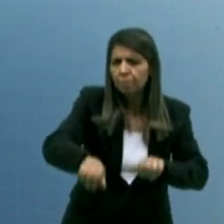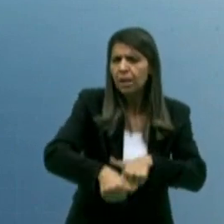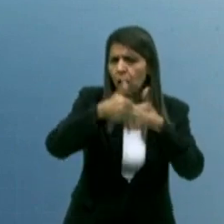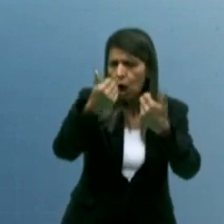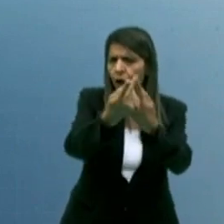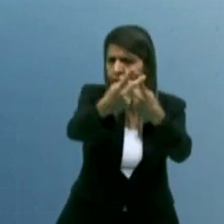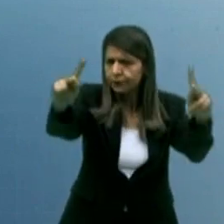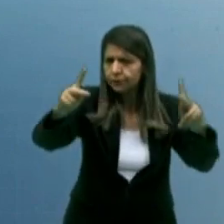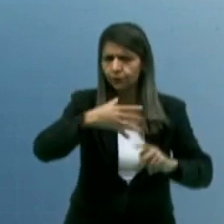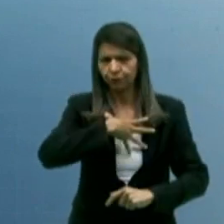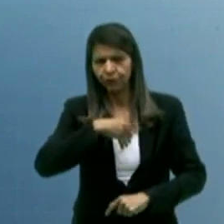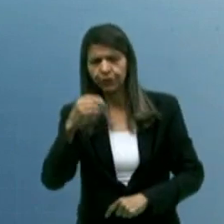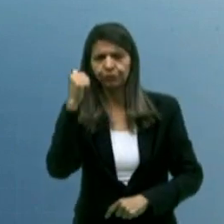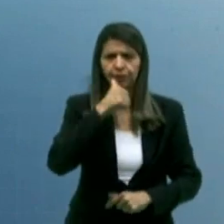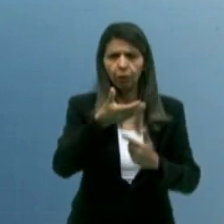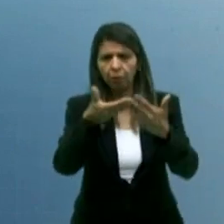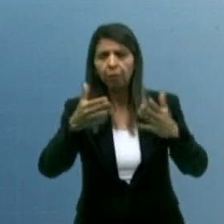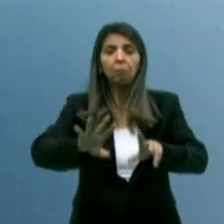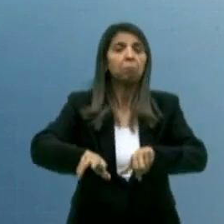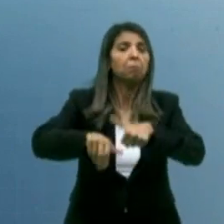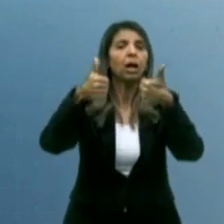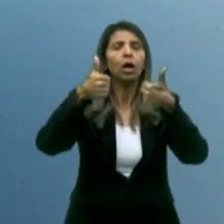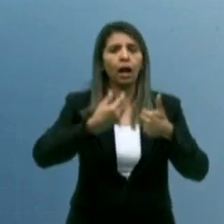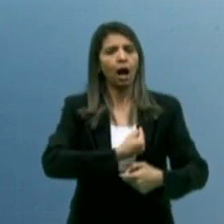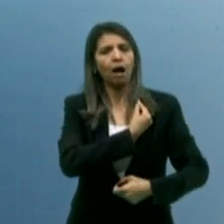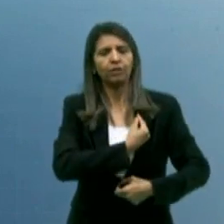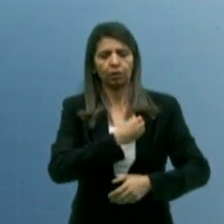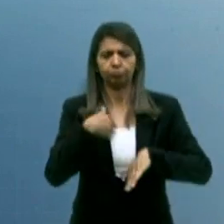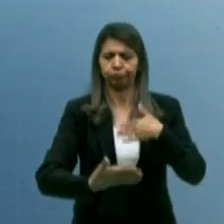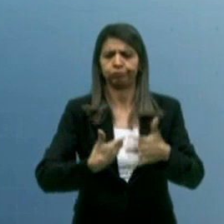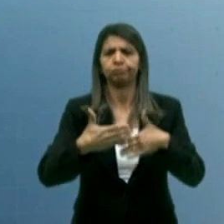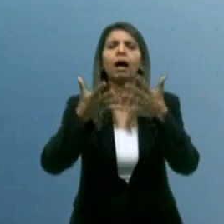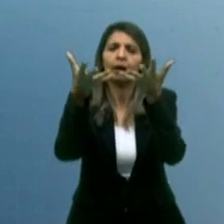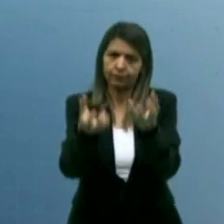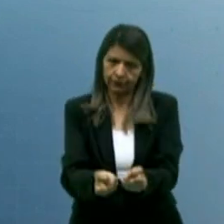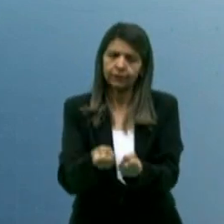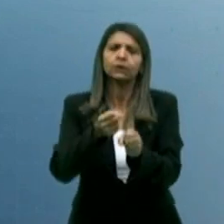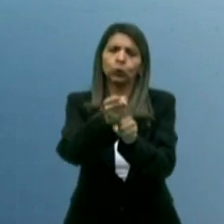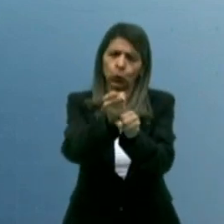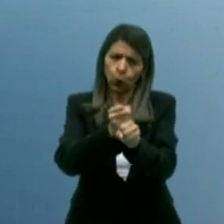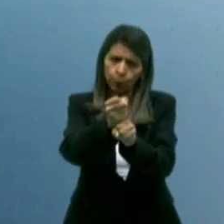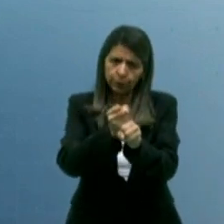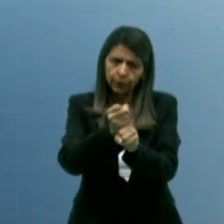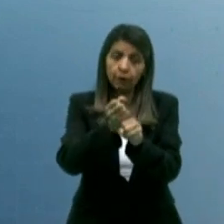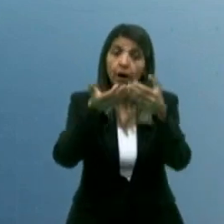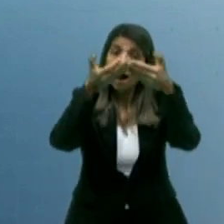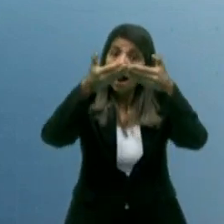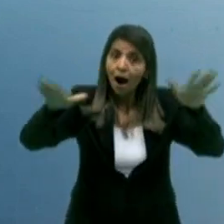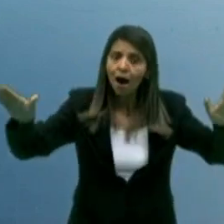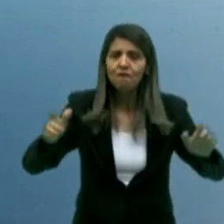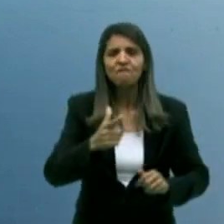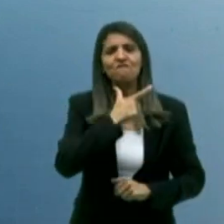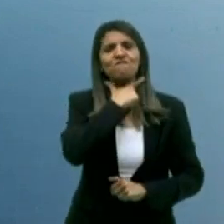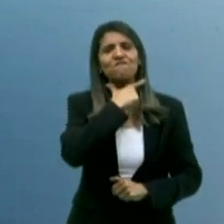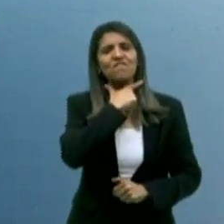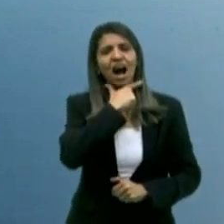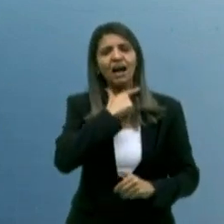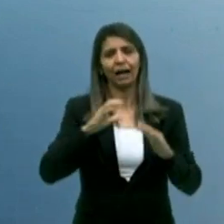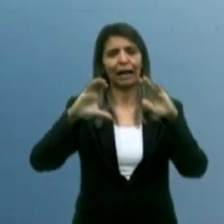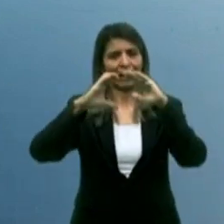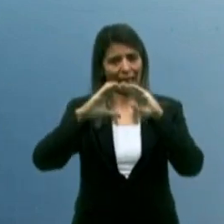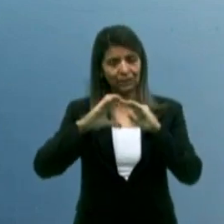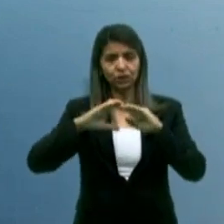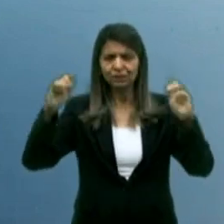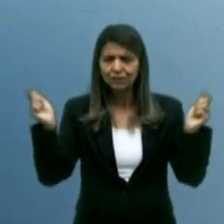mais bonita, com oportunidades, isso a gente se compromete em fazer. Abrindo vagas de creches. No final de um mandato, eu vou dizer quantas